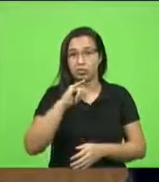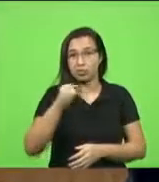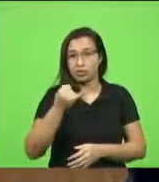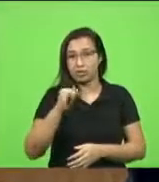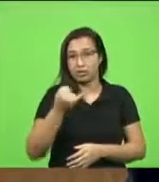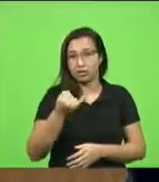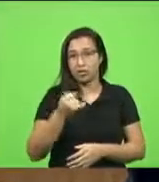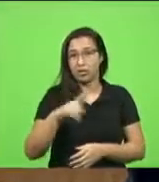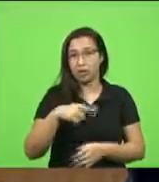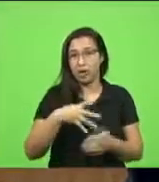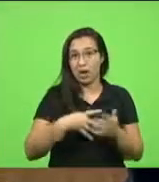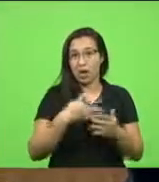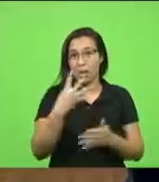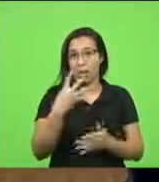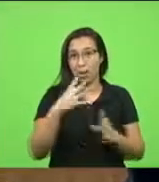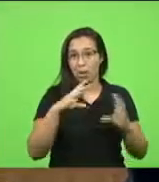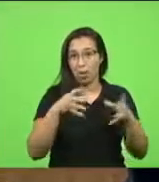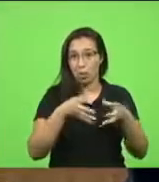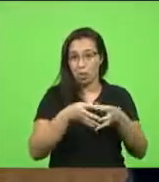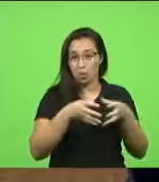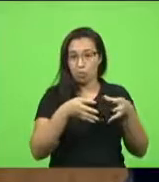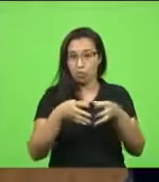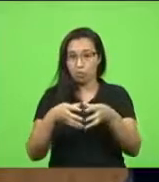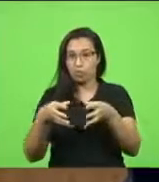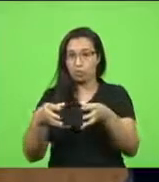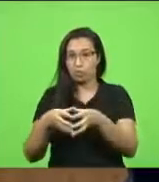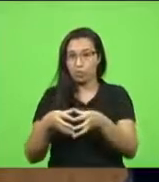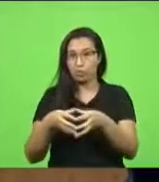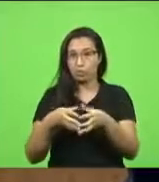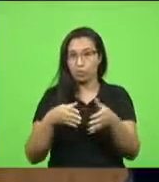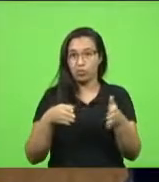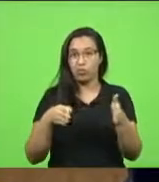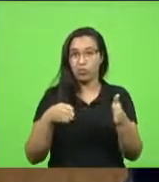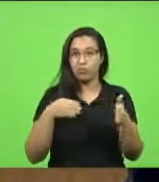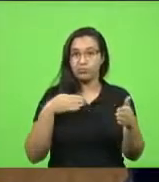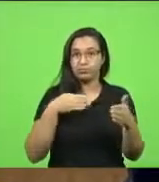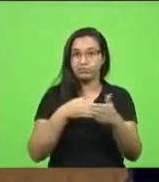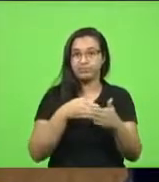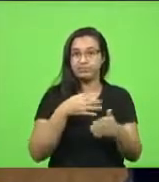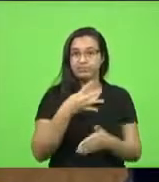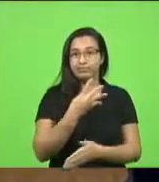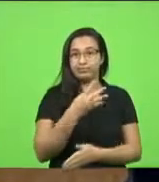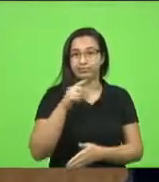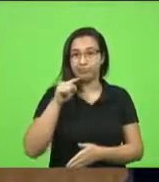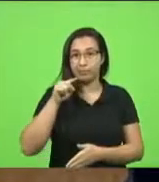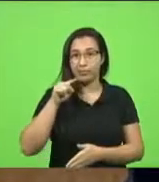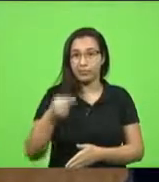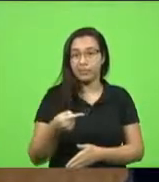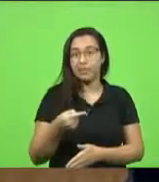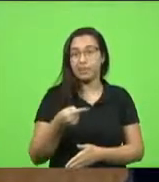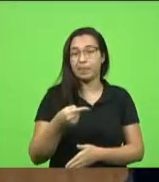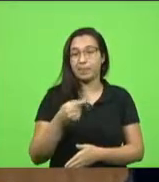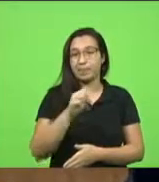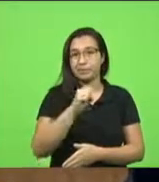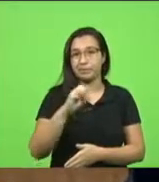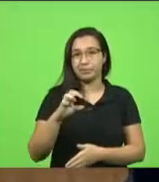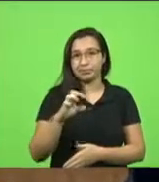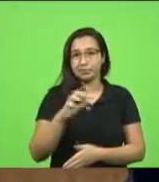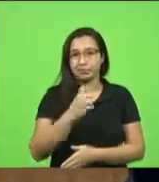grupos prioritários para atingir 2,8 milhões de catarinenses nessas quatro fases. Então, quero dizer,